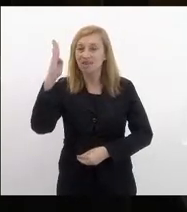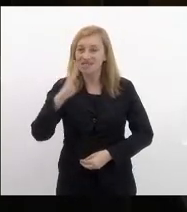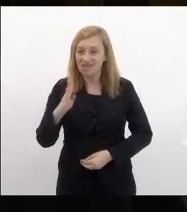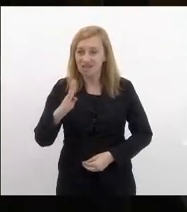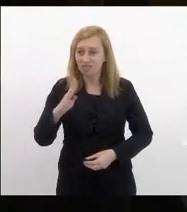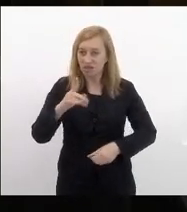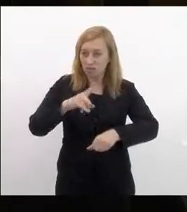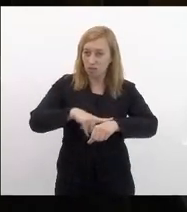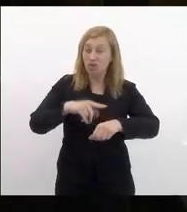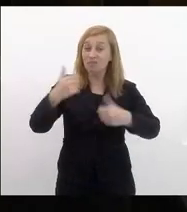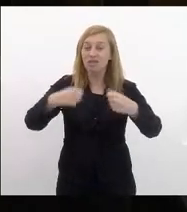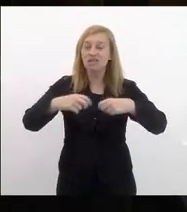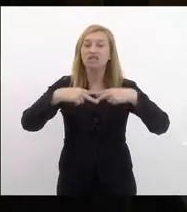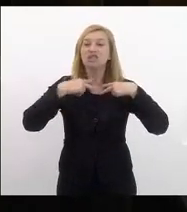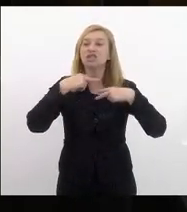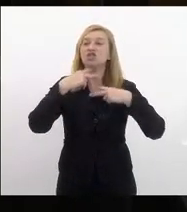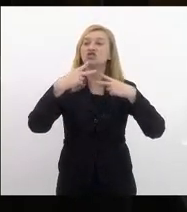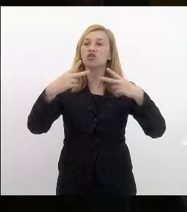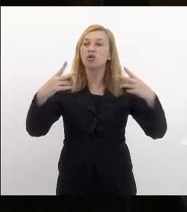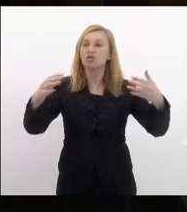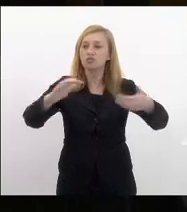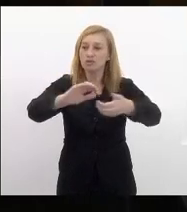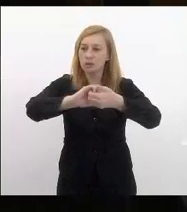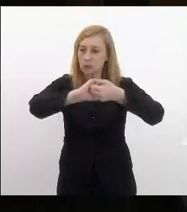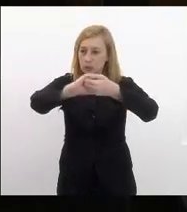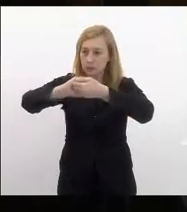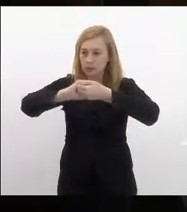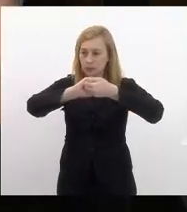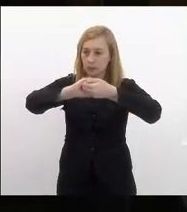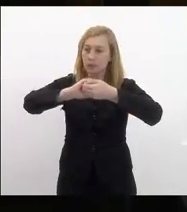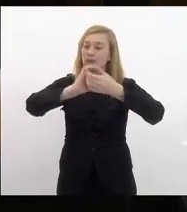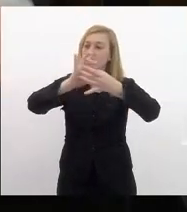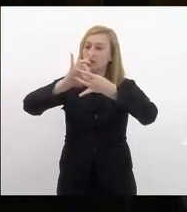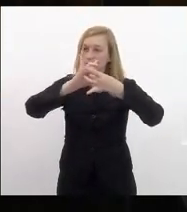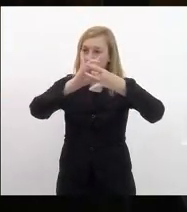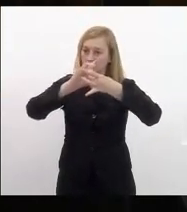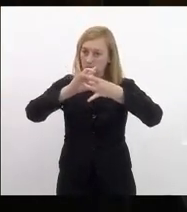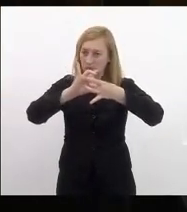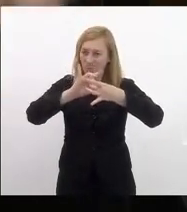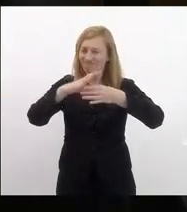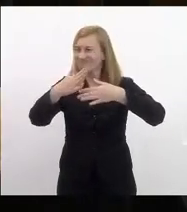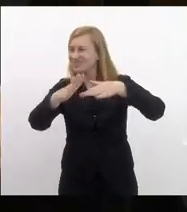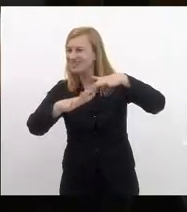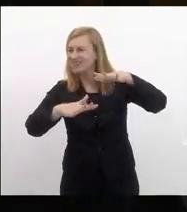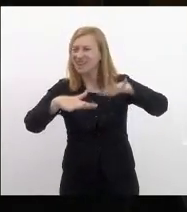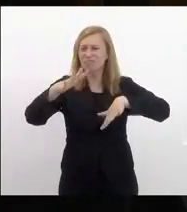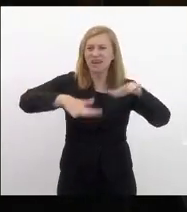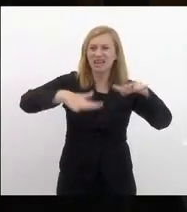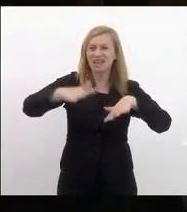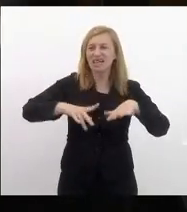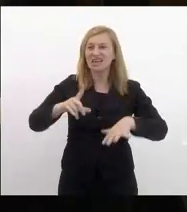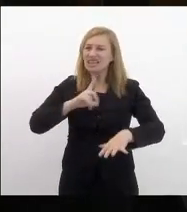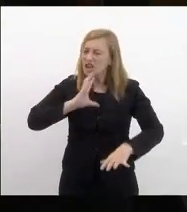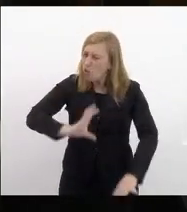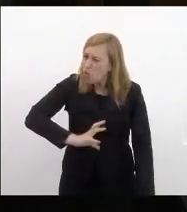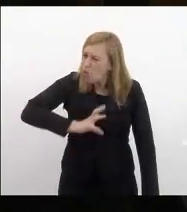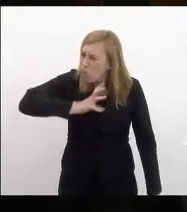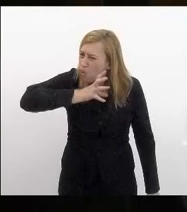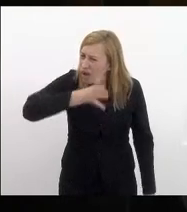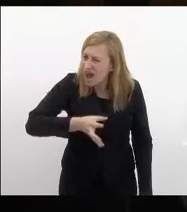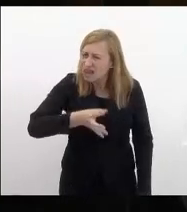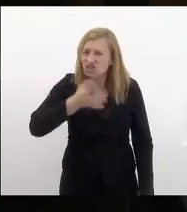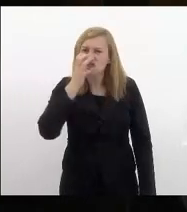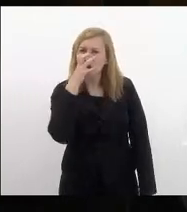precisa de todas as vozes todas as vozes que são lúcidas independentes que tenham coragem de